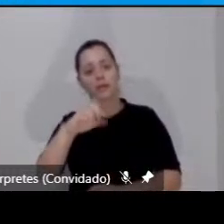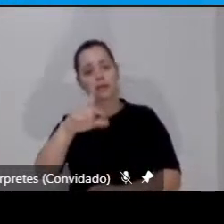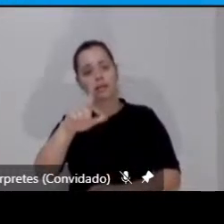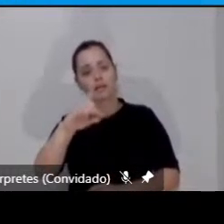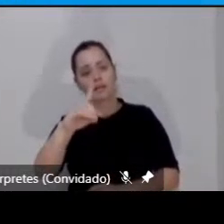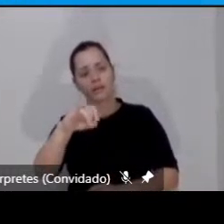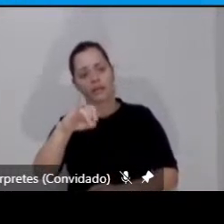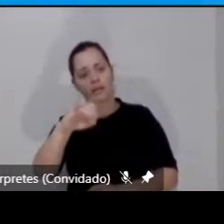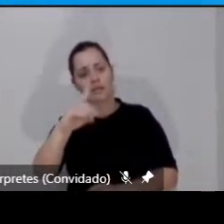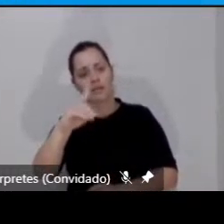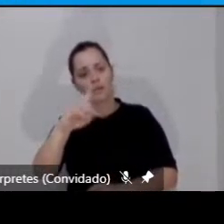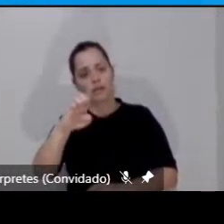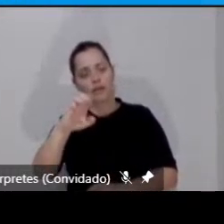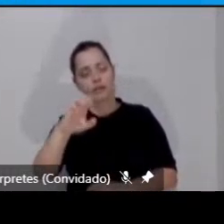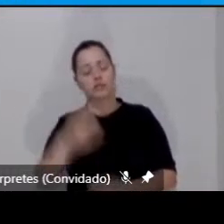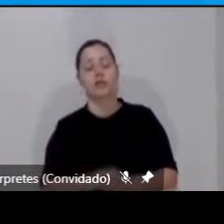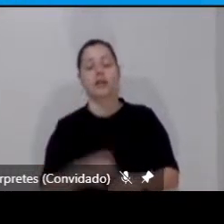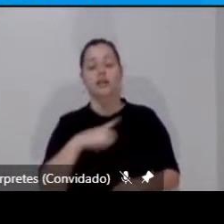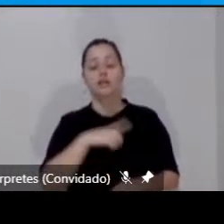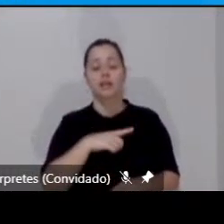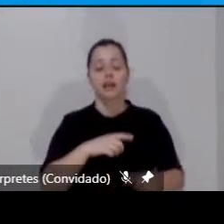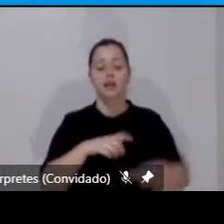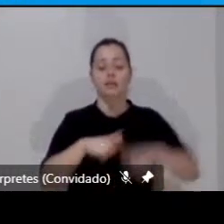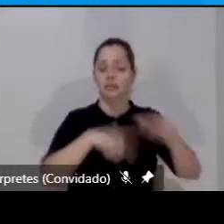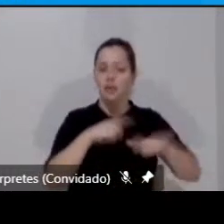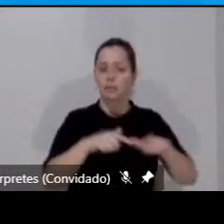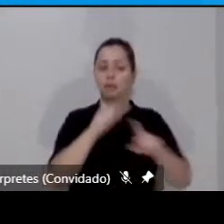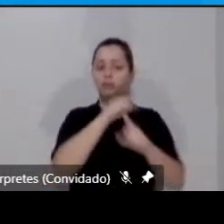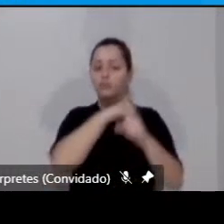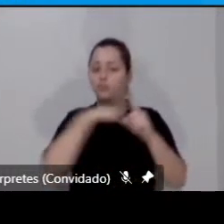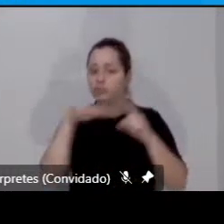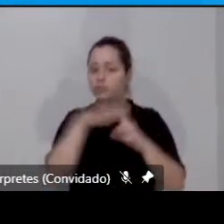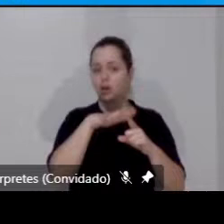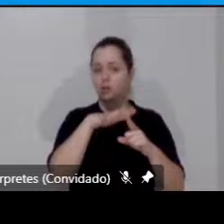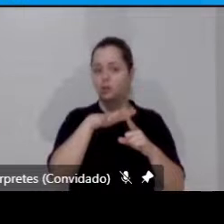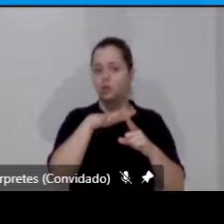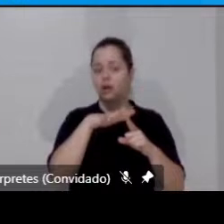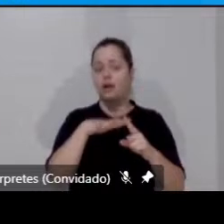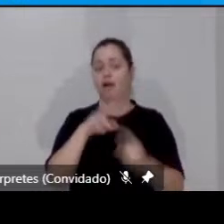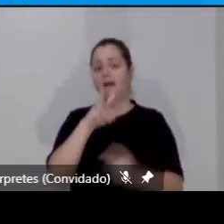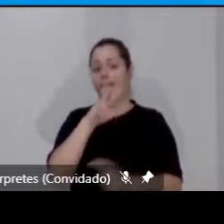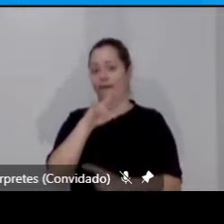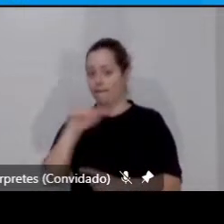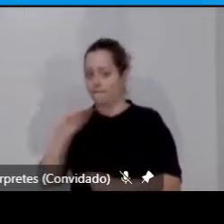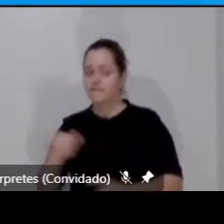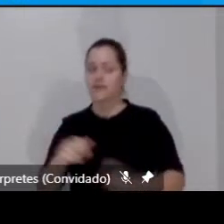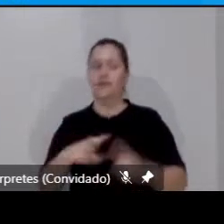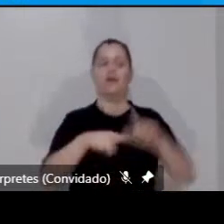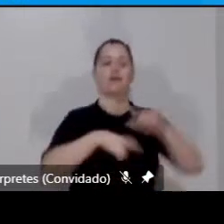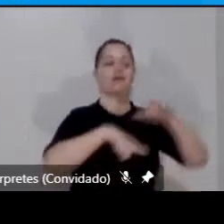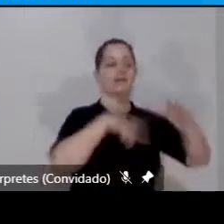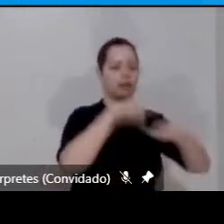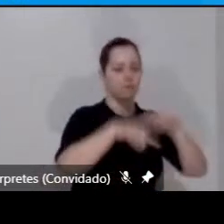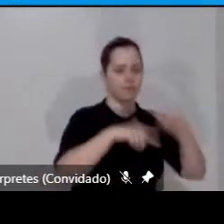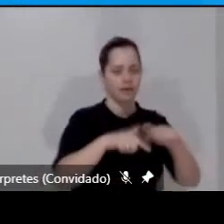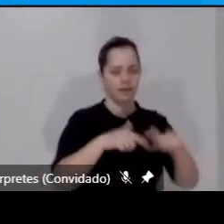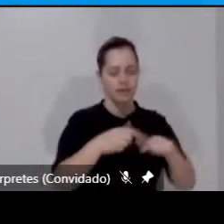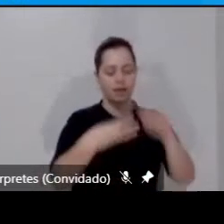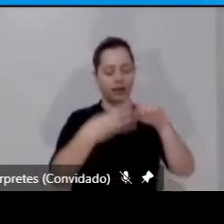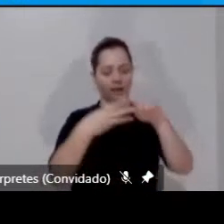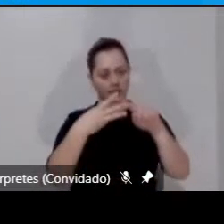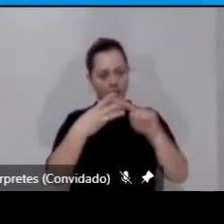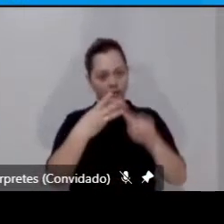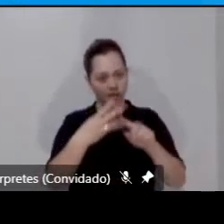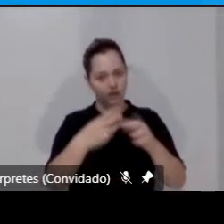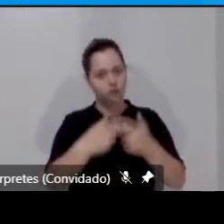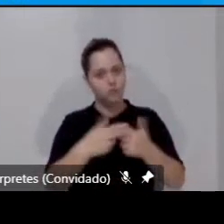uma atividade de dimensão social, que vai trabalhar em três vertentes ou